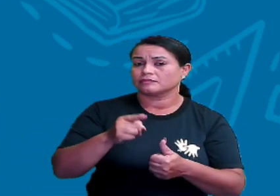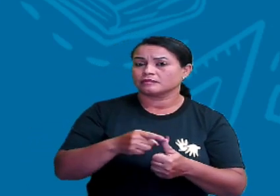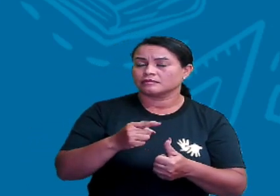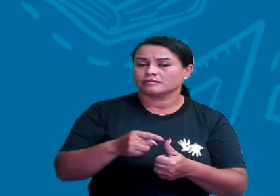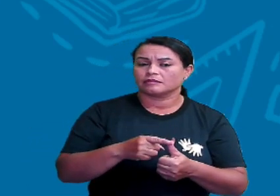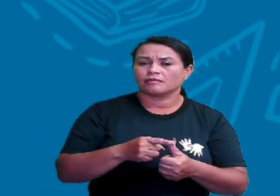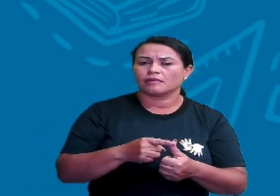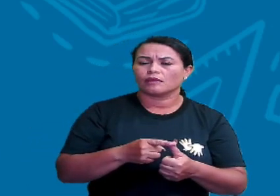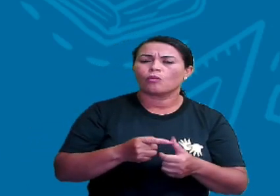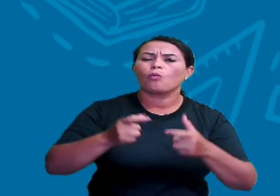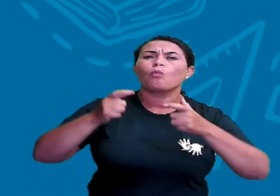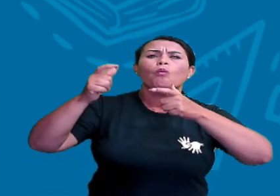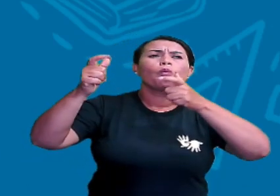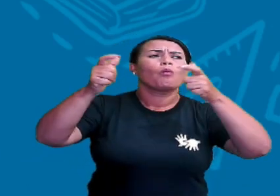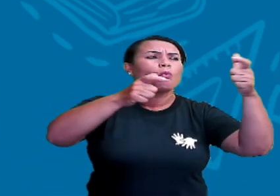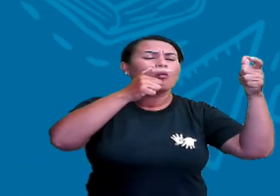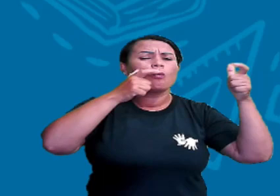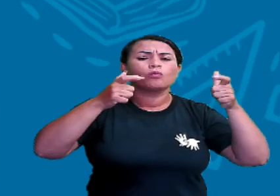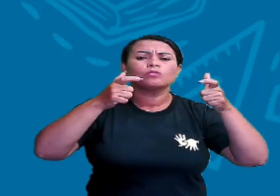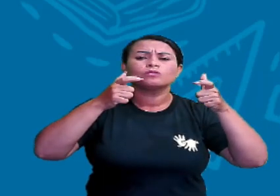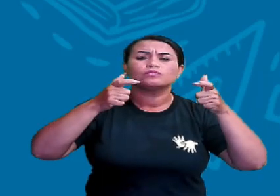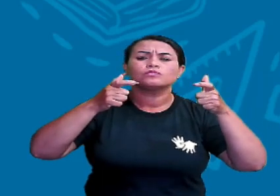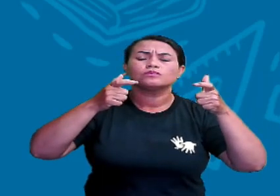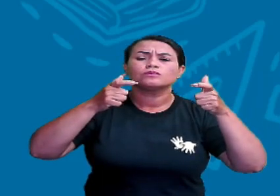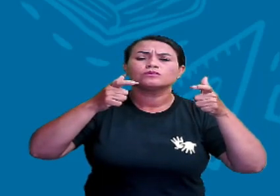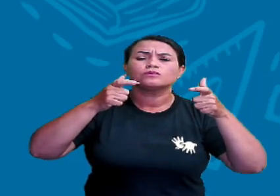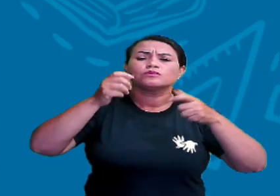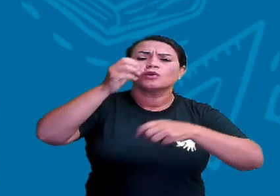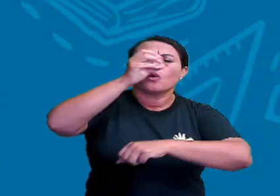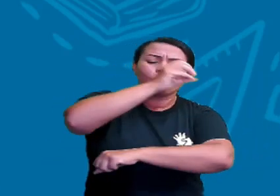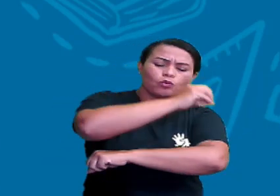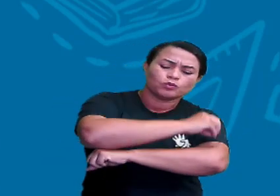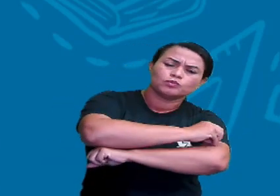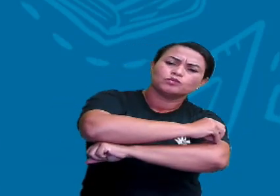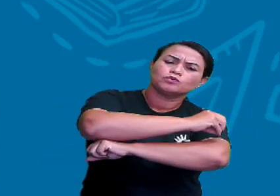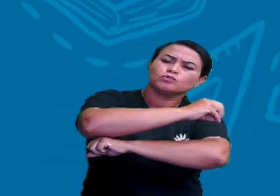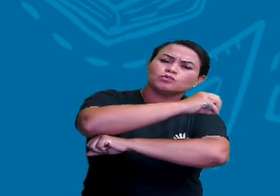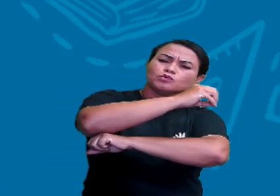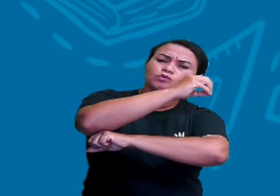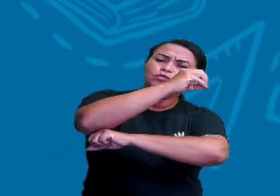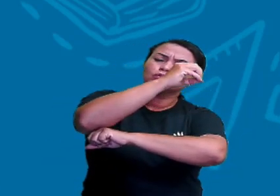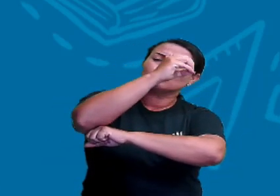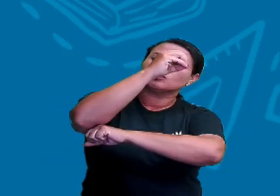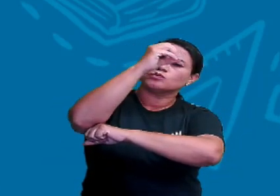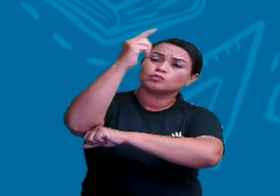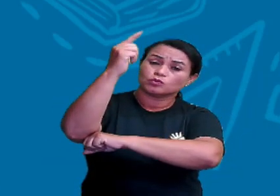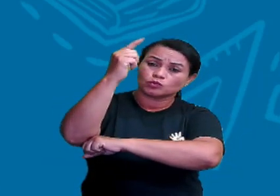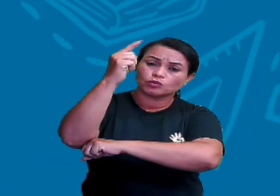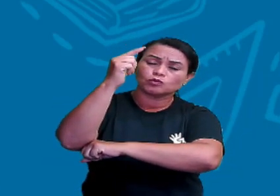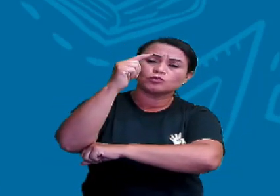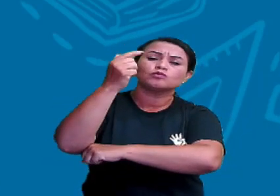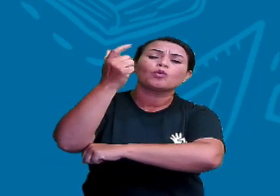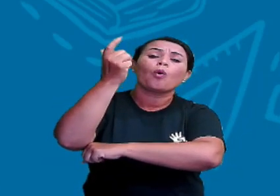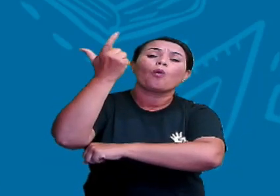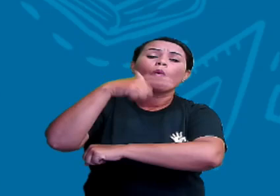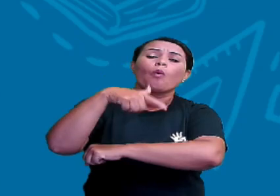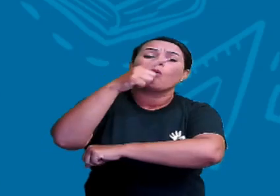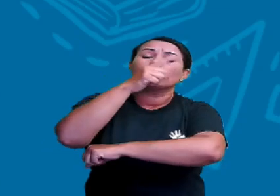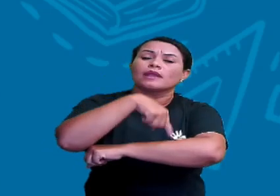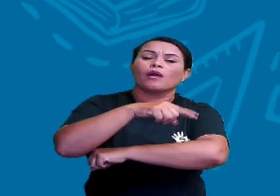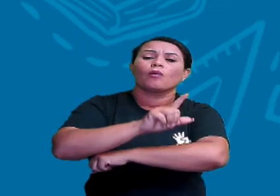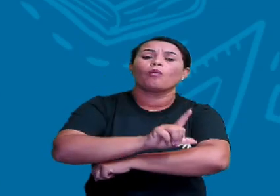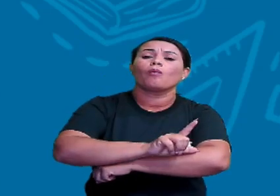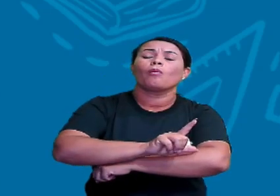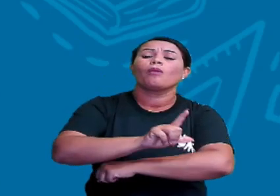Primeiro, descubra onde o som nasce. Esse ponto, ele vai ser chamado de leste. Sabendo onde está